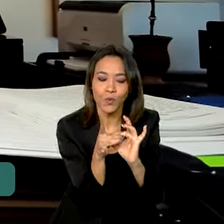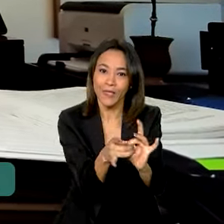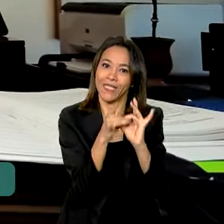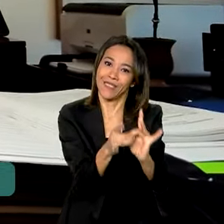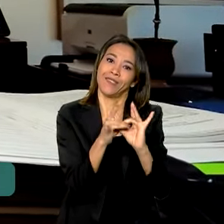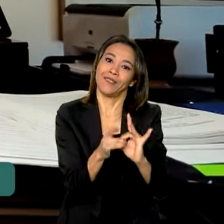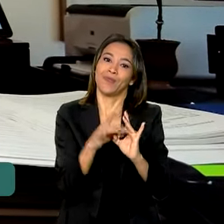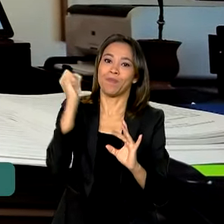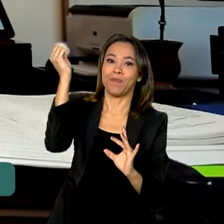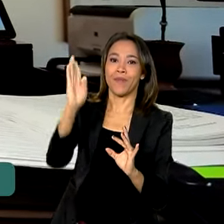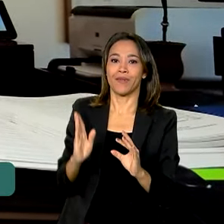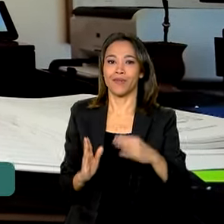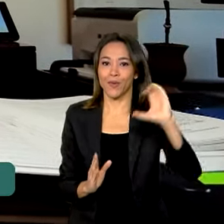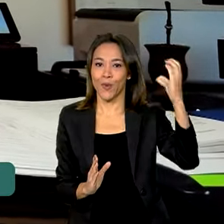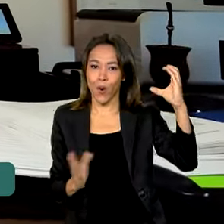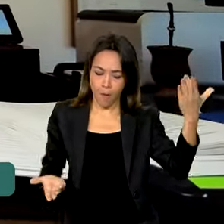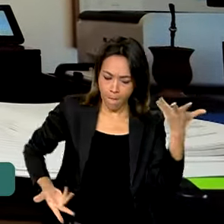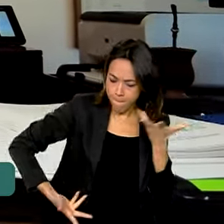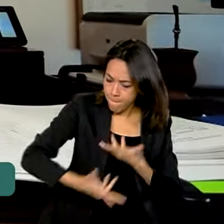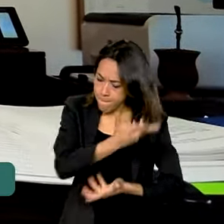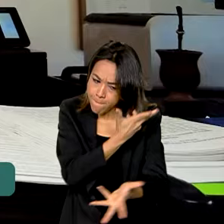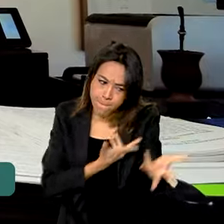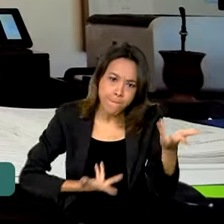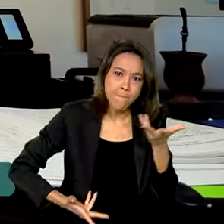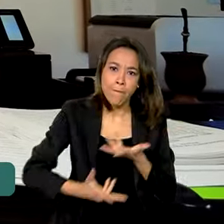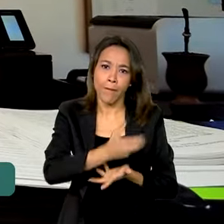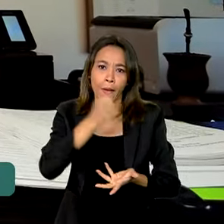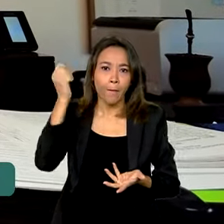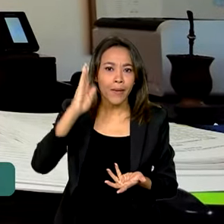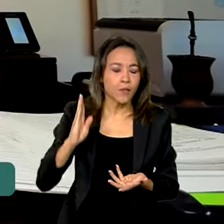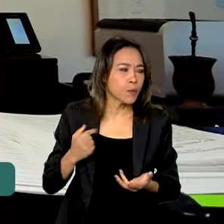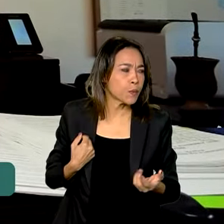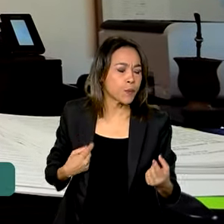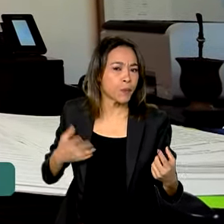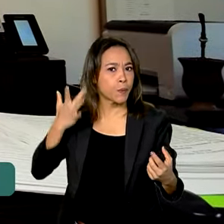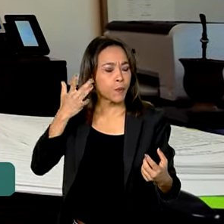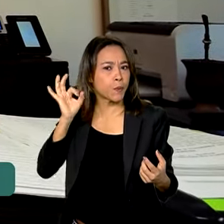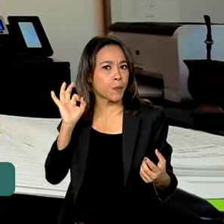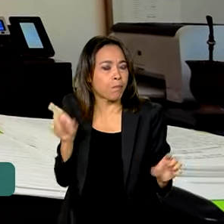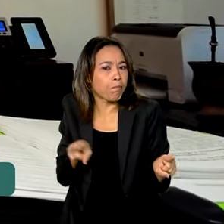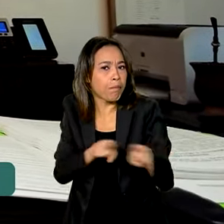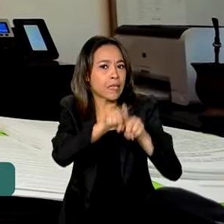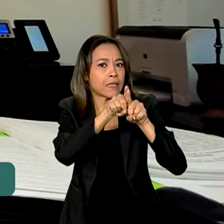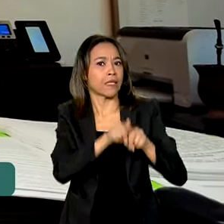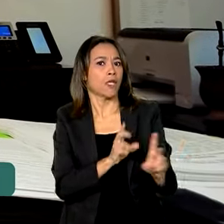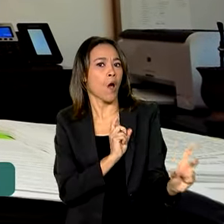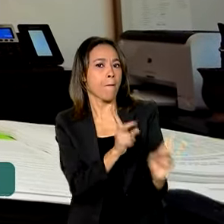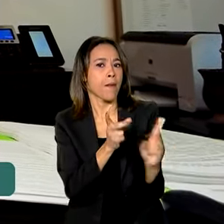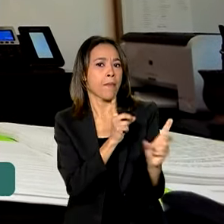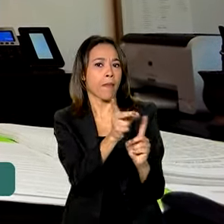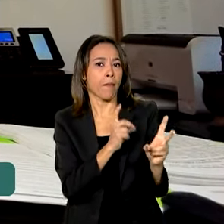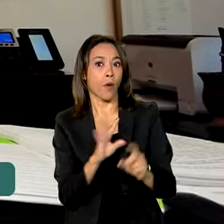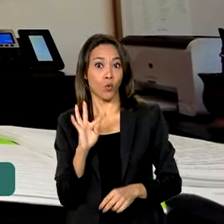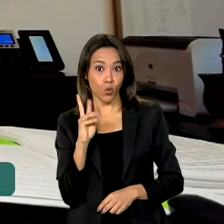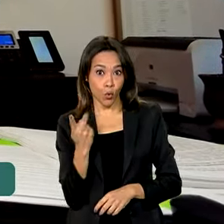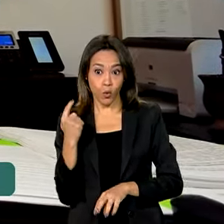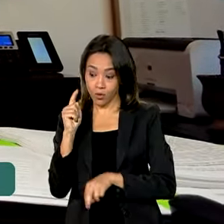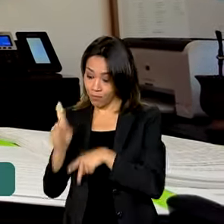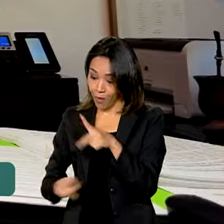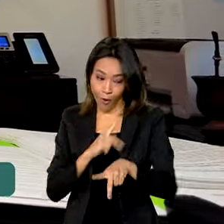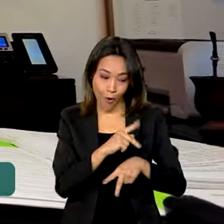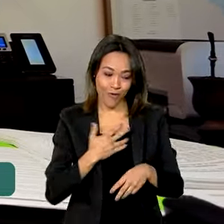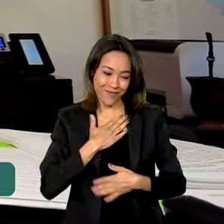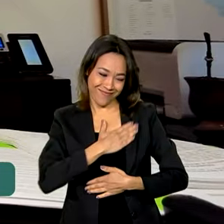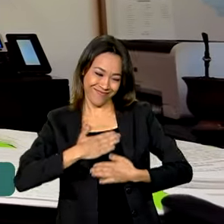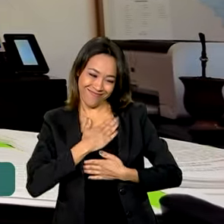A nossa integração tem sido cada vez maior, o Brasil já é um dos maiores parceiros comerciais da Colômbia. Os dois povos têm muita simpatia